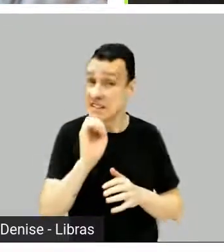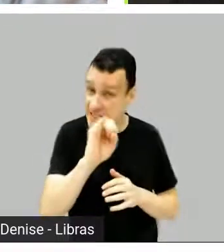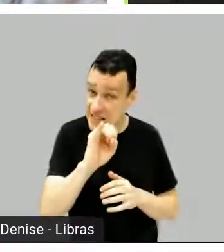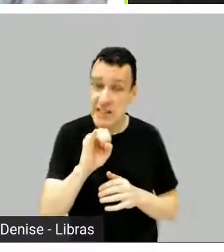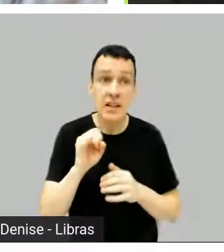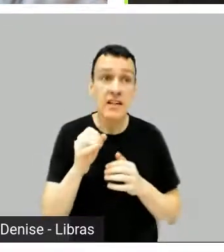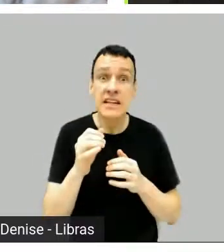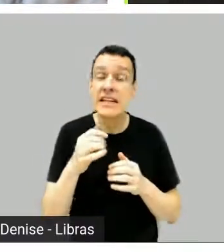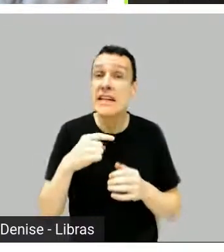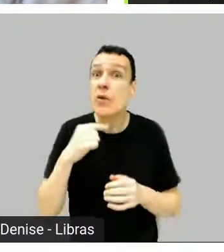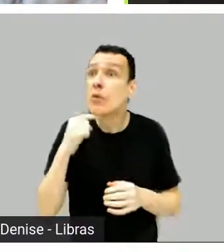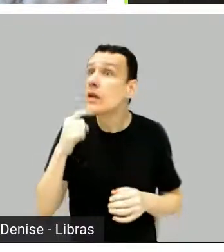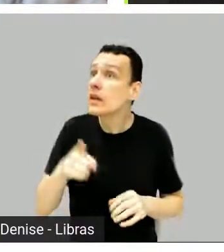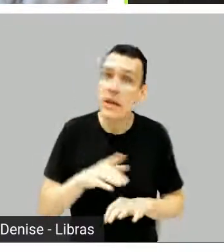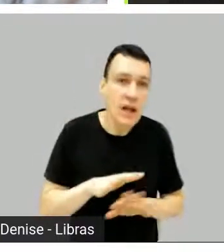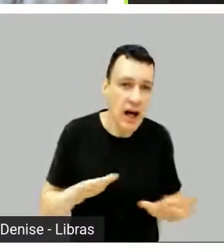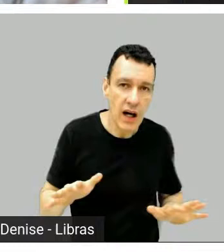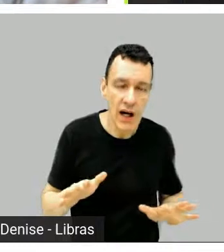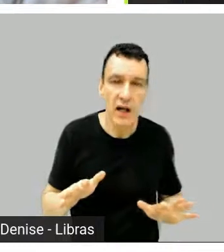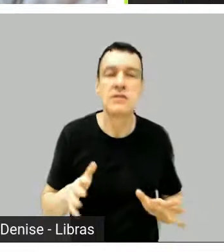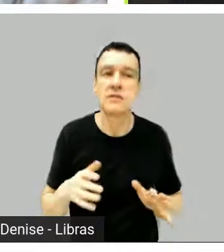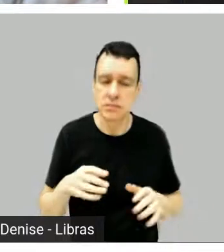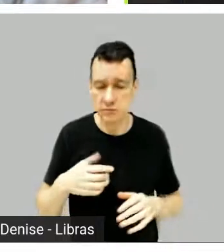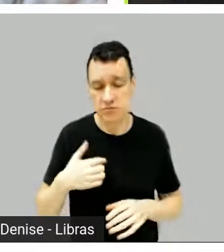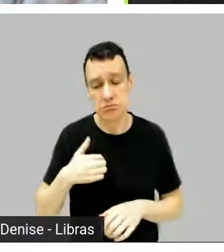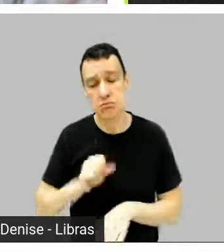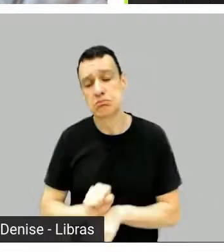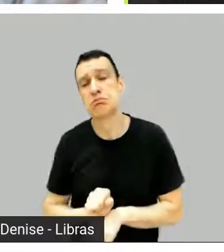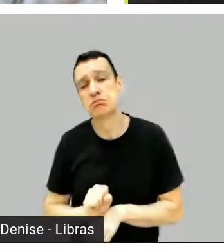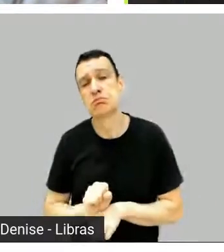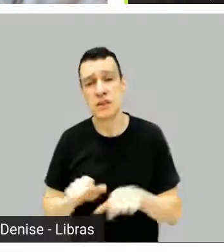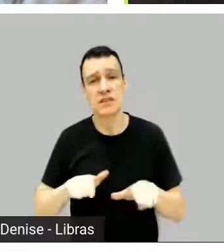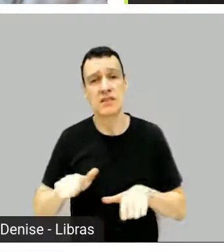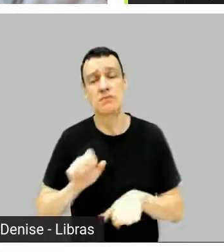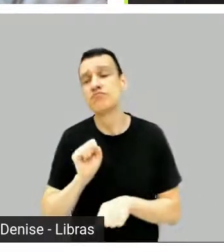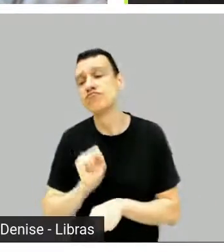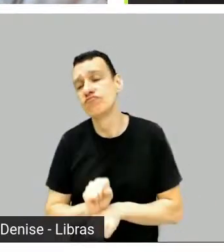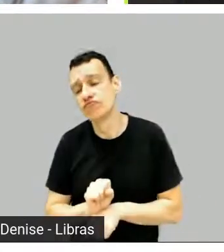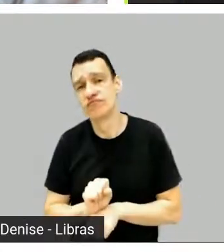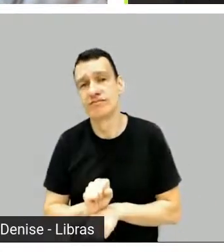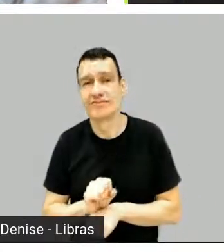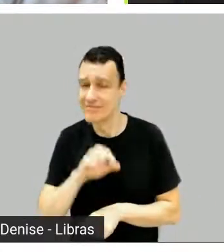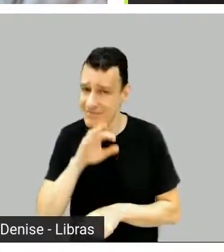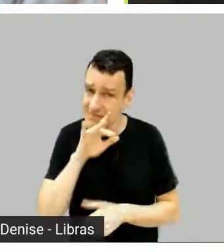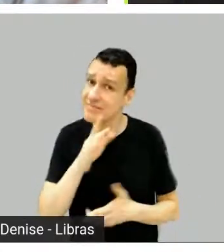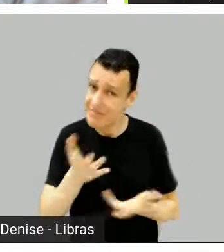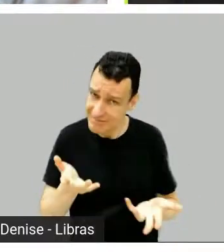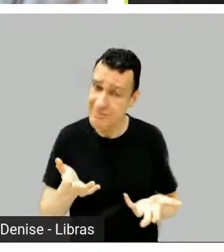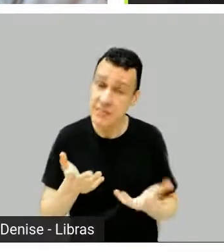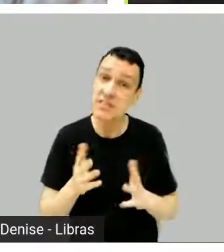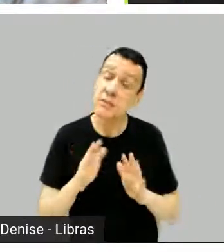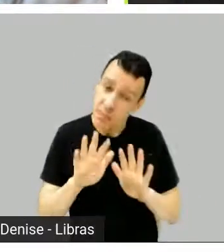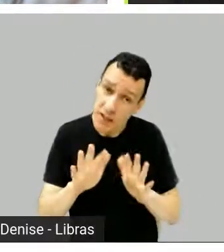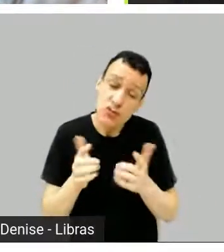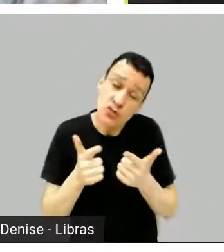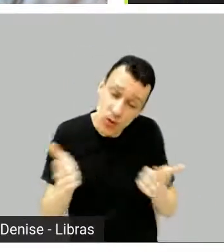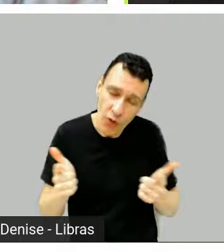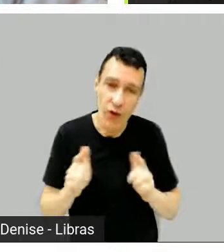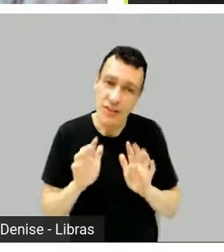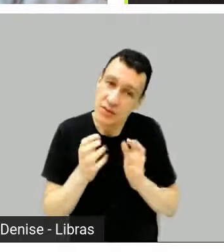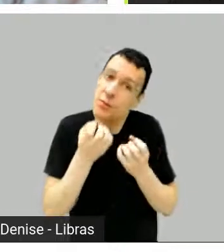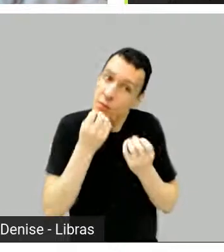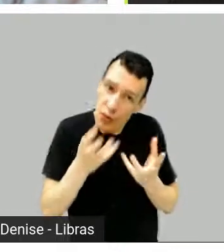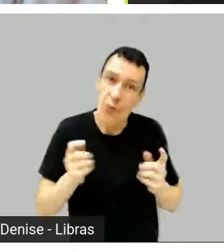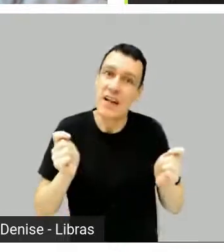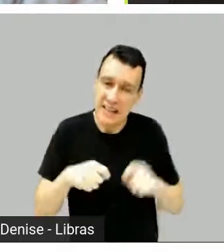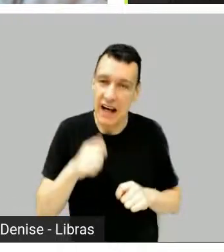Exato. Então, assim, dá para fazer, mas é meio frustrante. É. É tão legal, né?